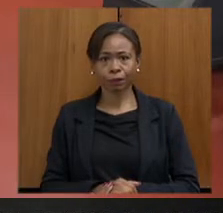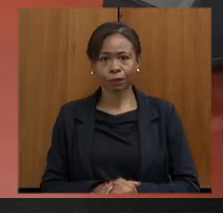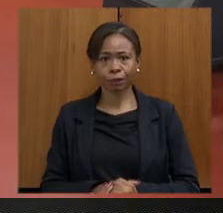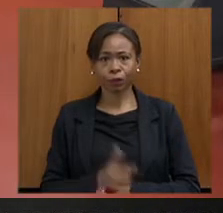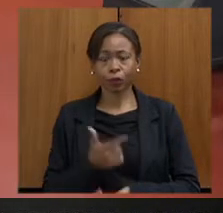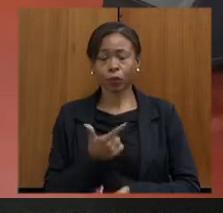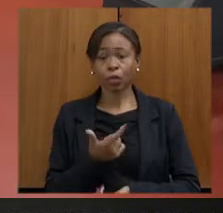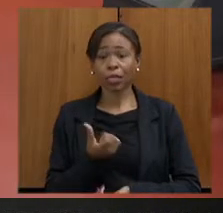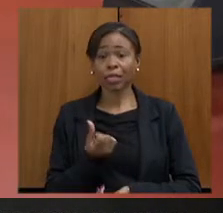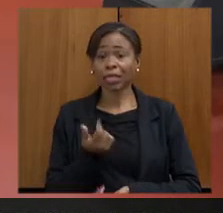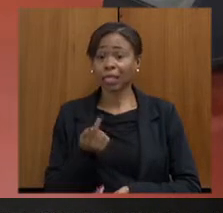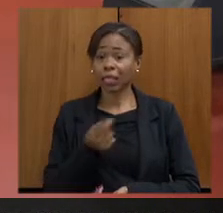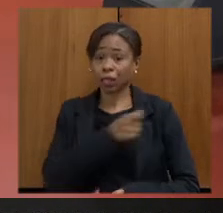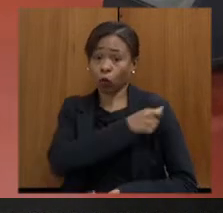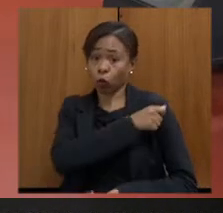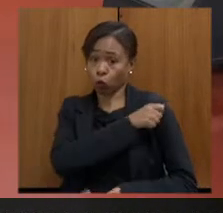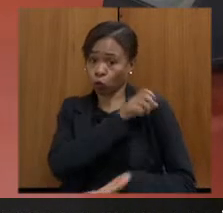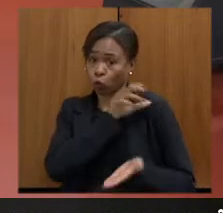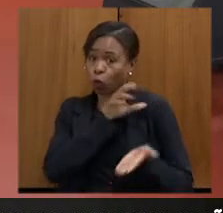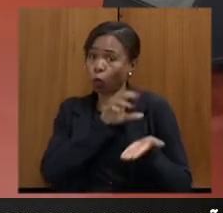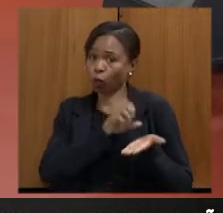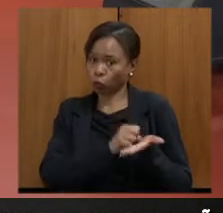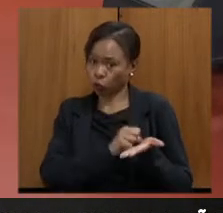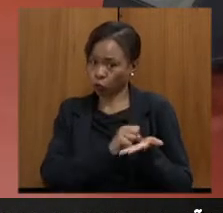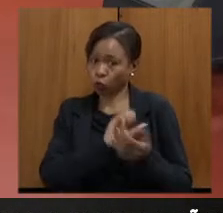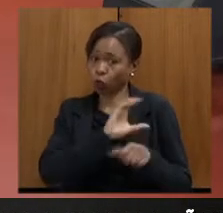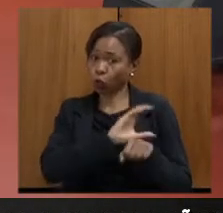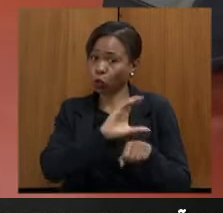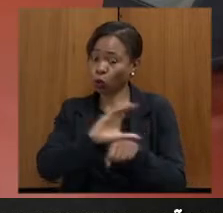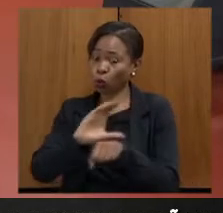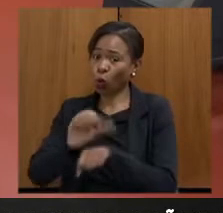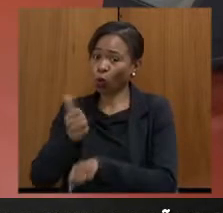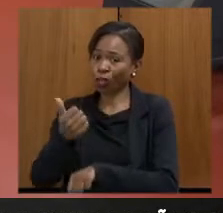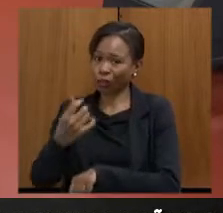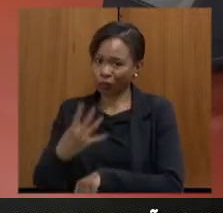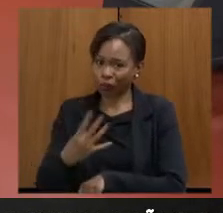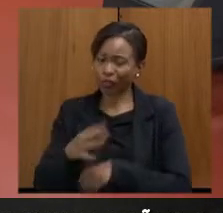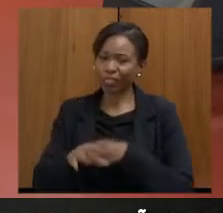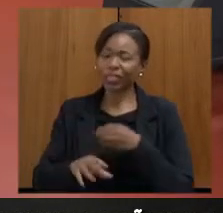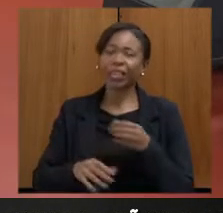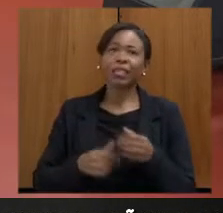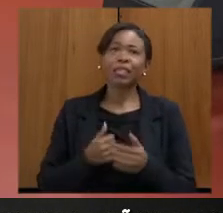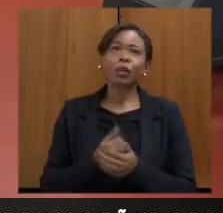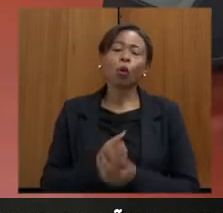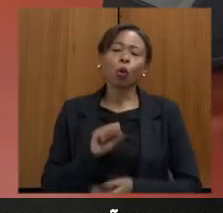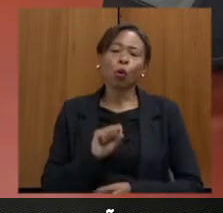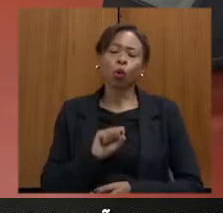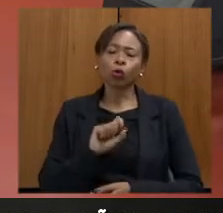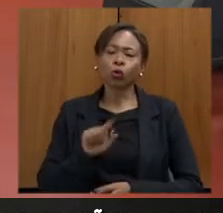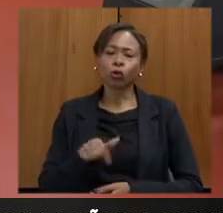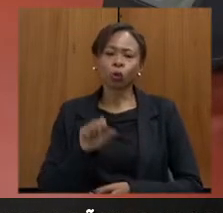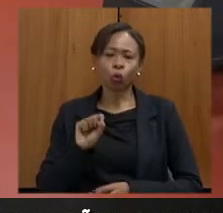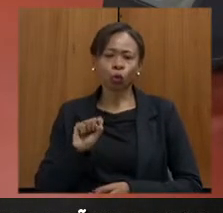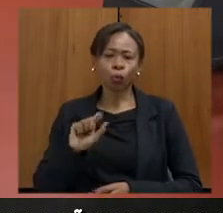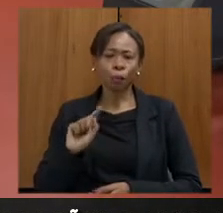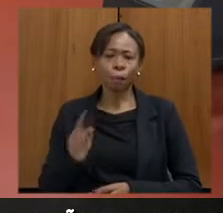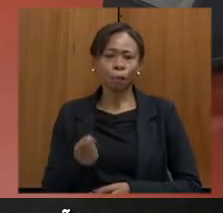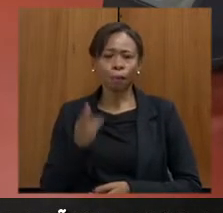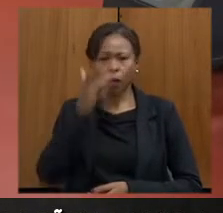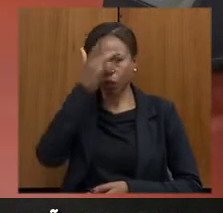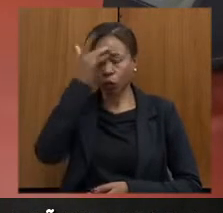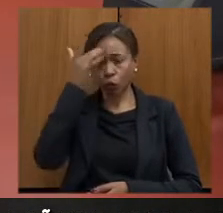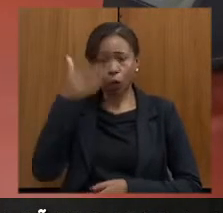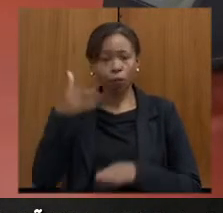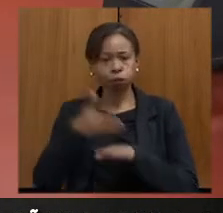267 alunos matriculados, 14 cursos complementares, 8,8 mil pessoas participaram das atividades